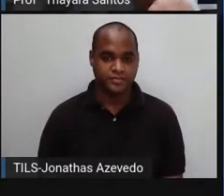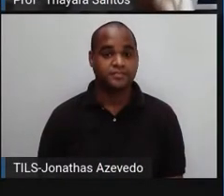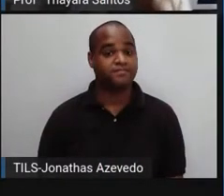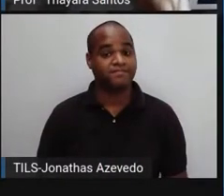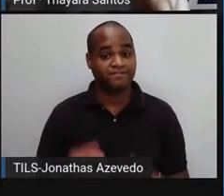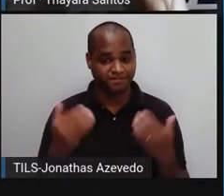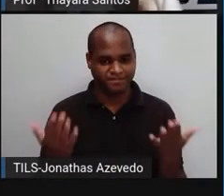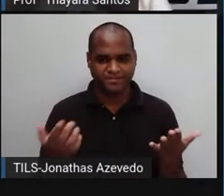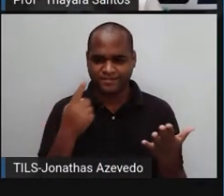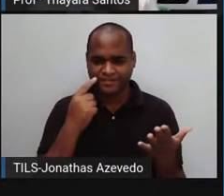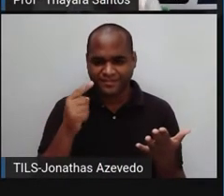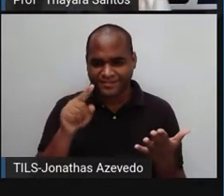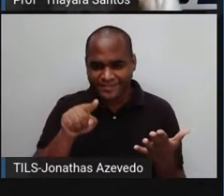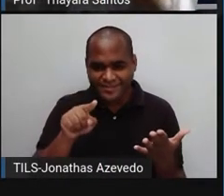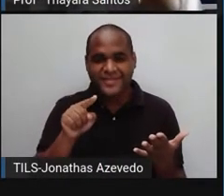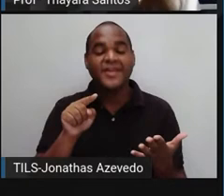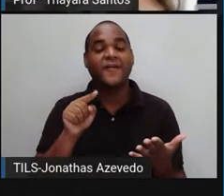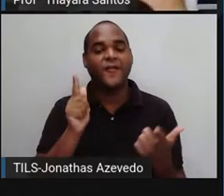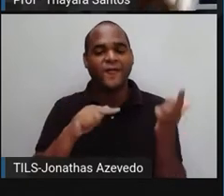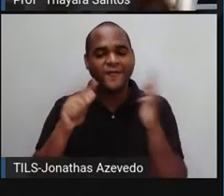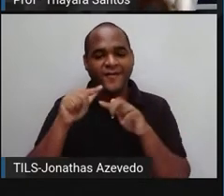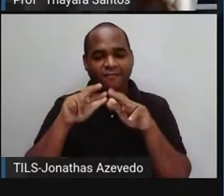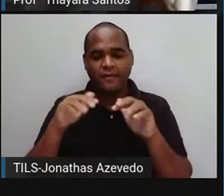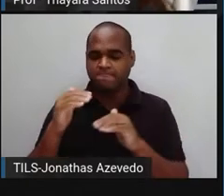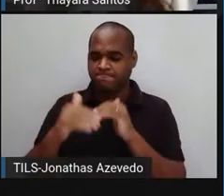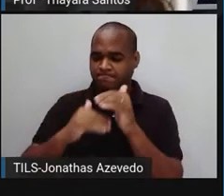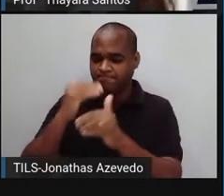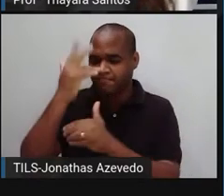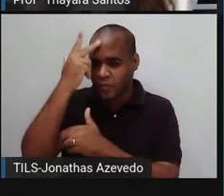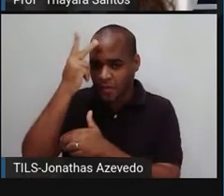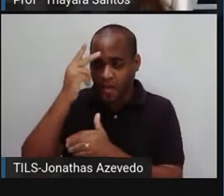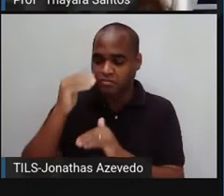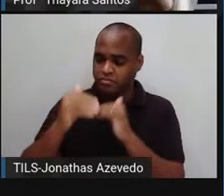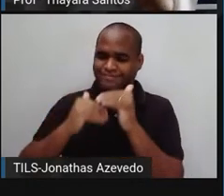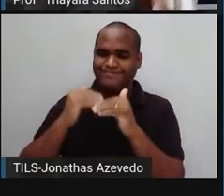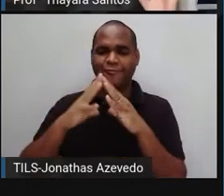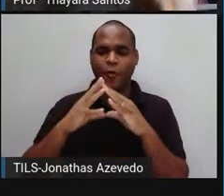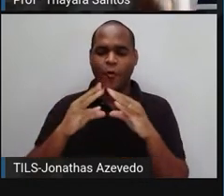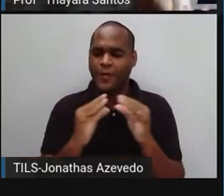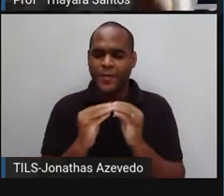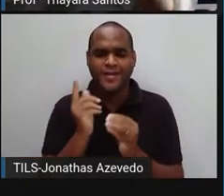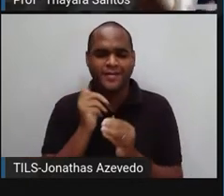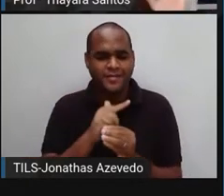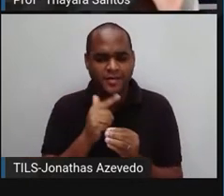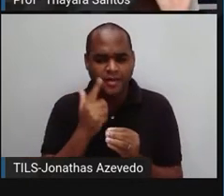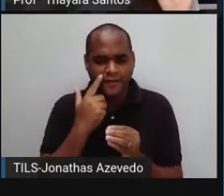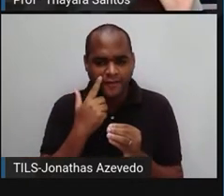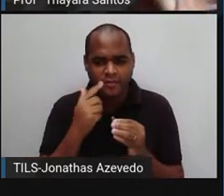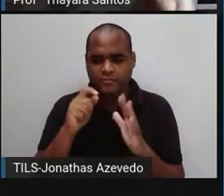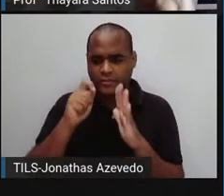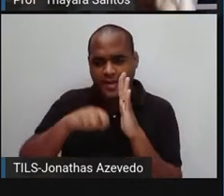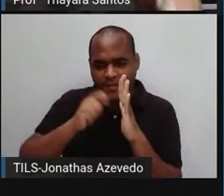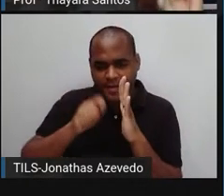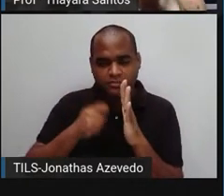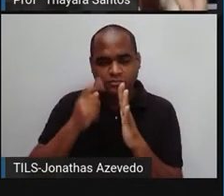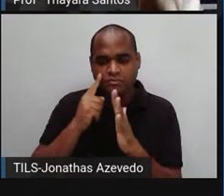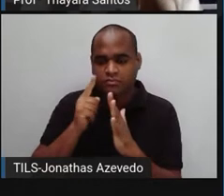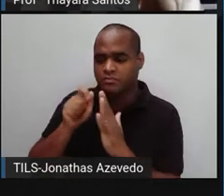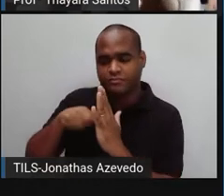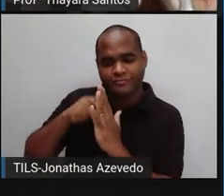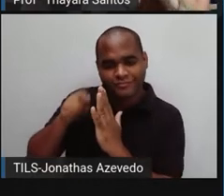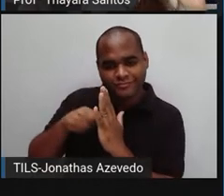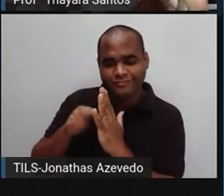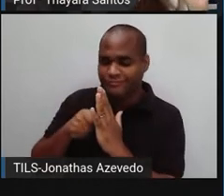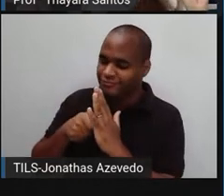Então, gente, a gente conseguiu ver aí o processo natural de decomposição acontecendo. Alguém pegou uma câmera, deixou lá essas